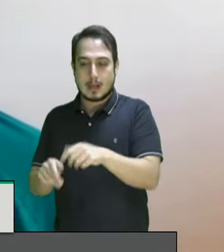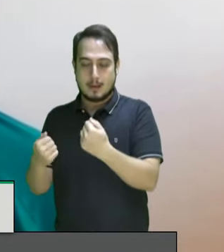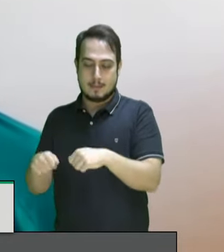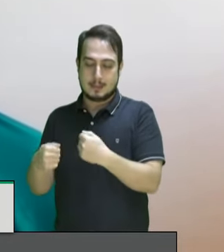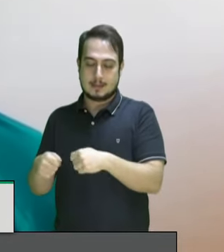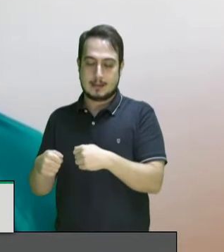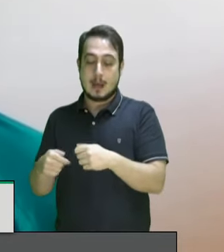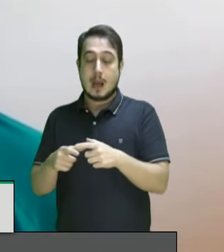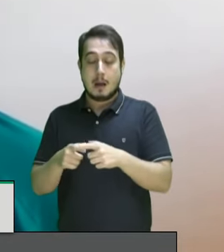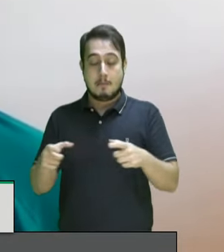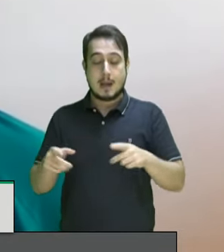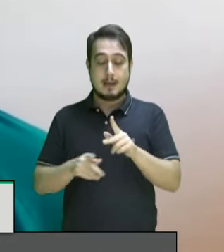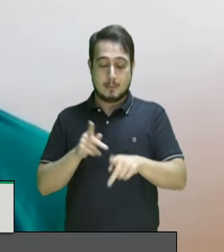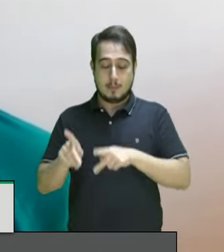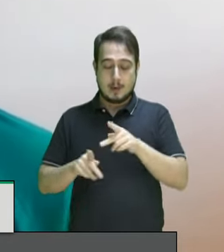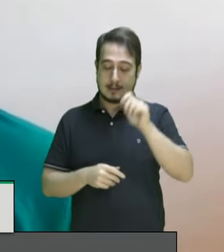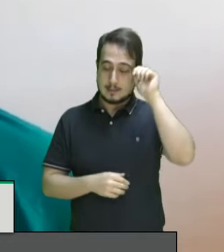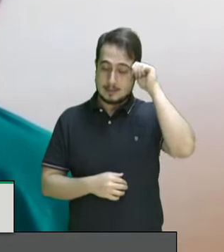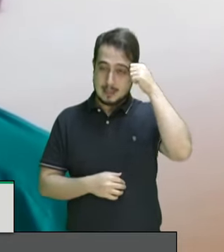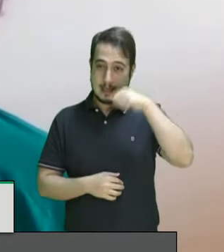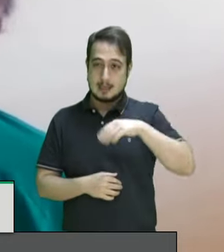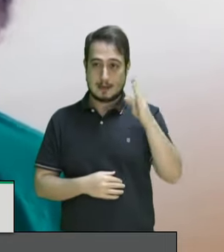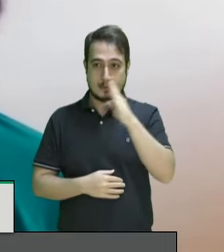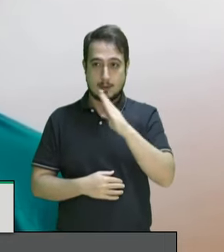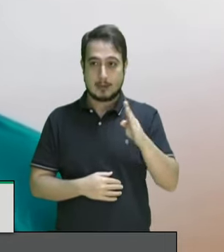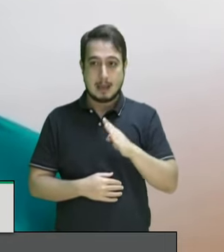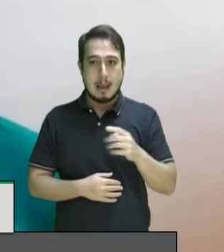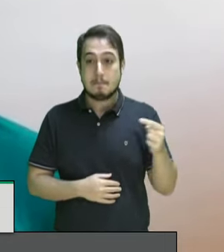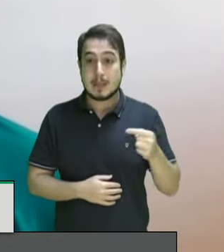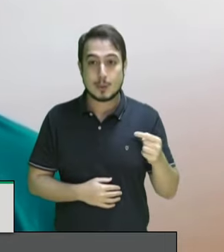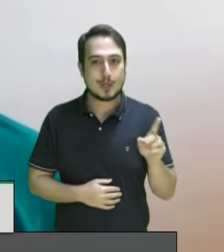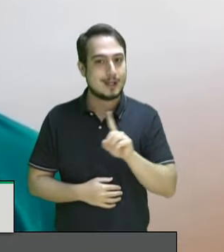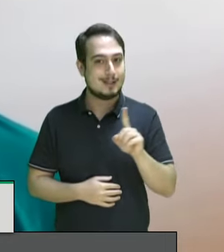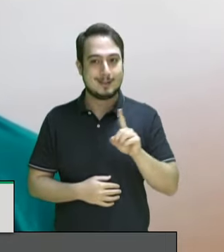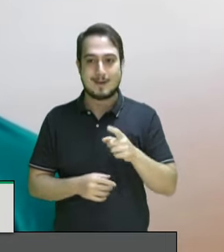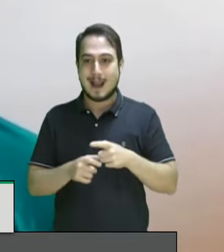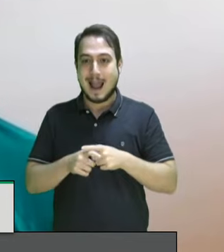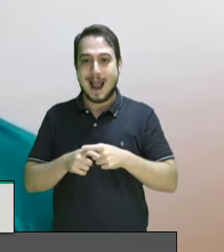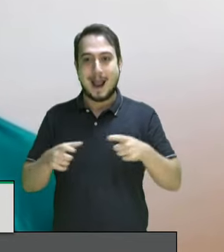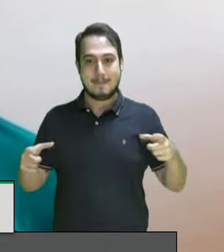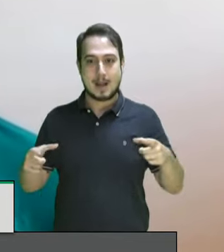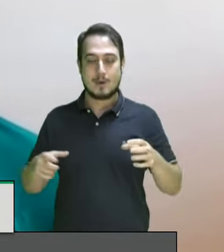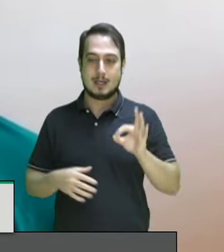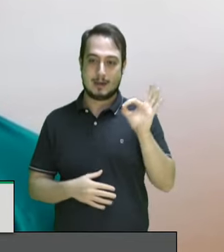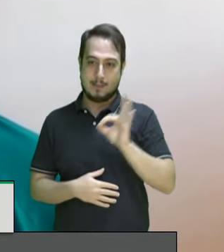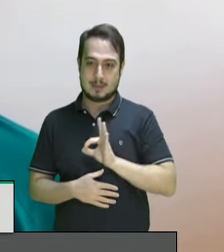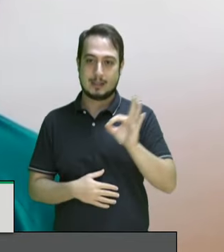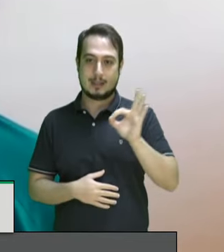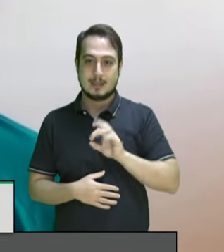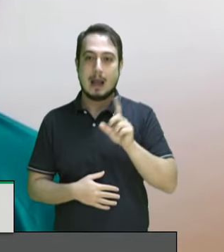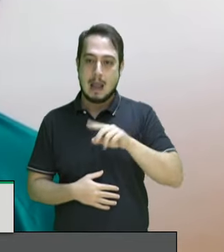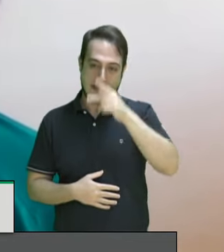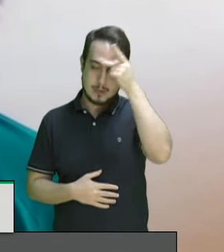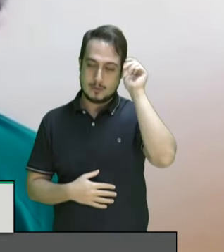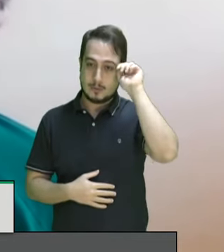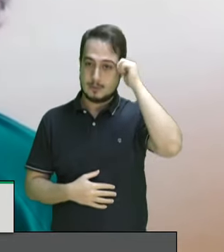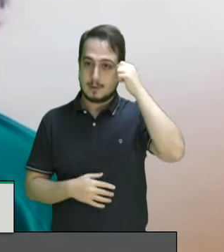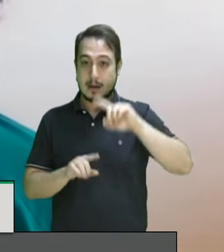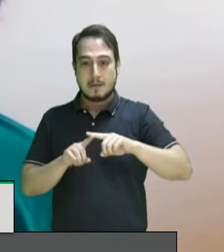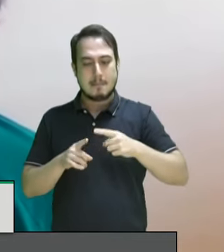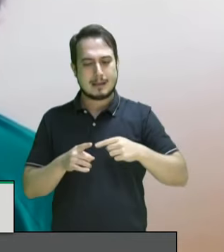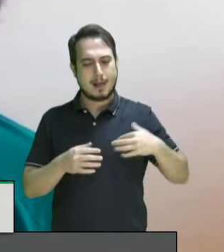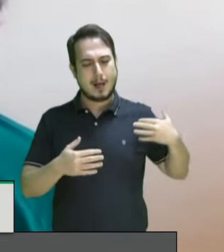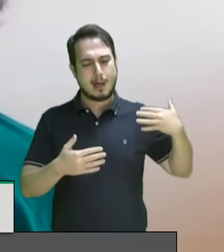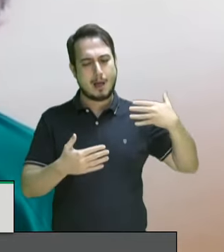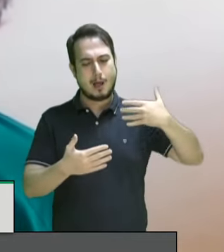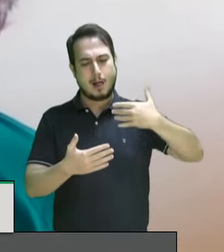grande medida a população negra desse país que não é a minoria, que é um segmento majoritário na nossa sociedade, mas que foi durante